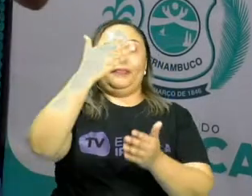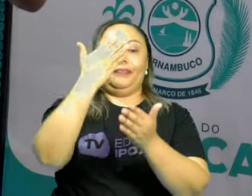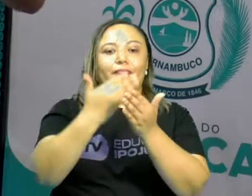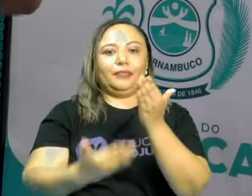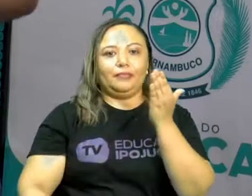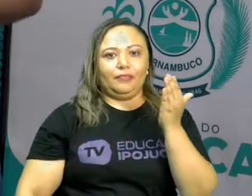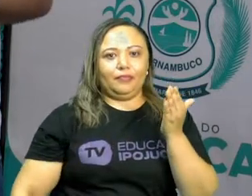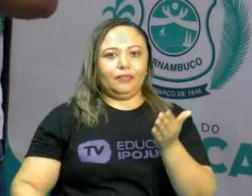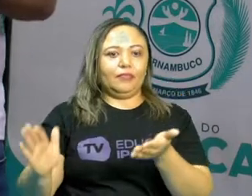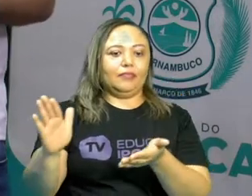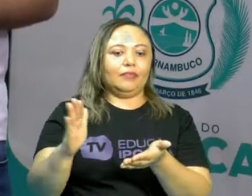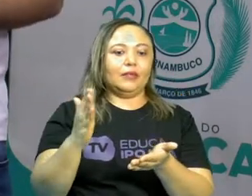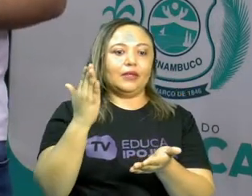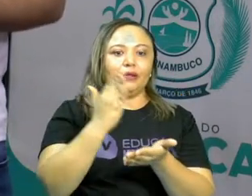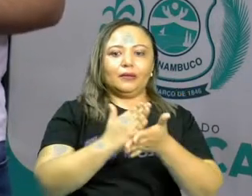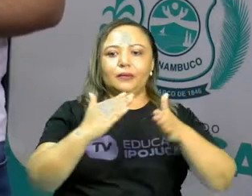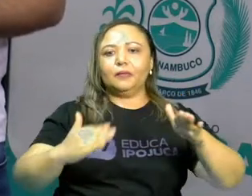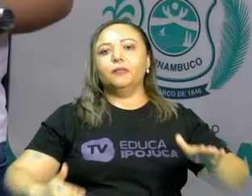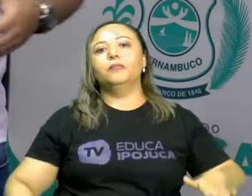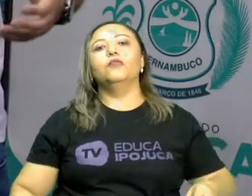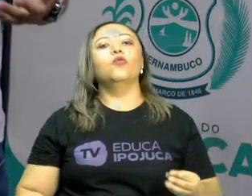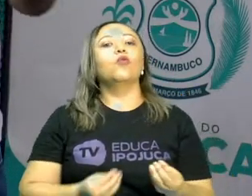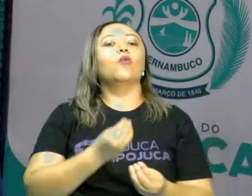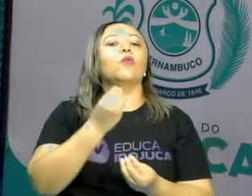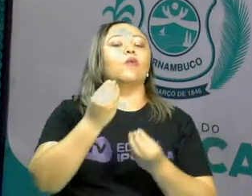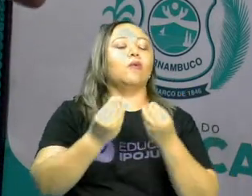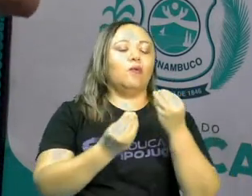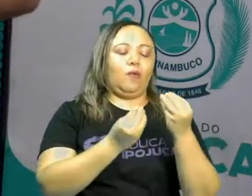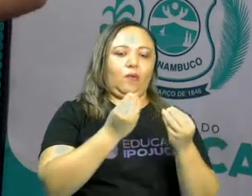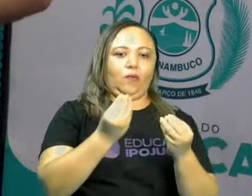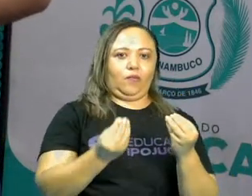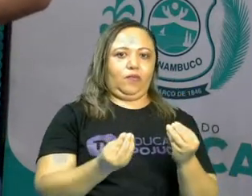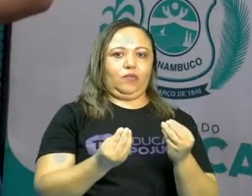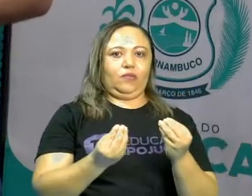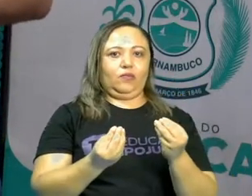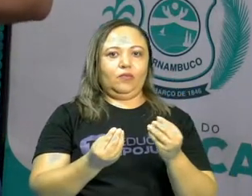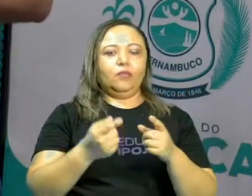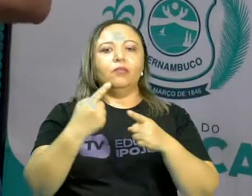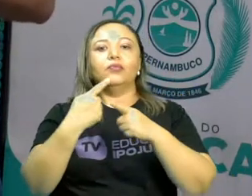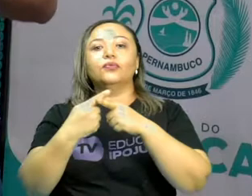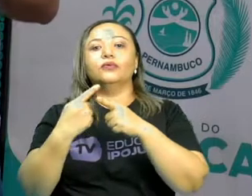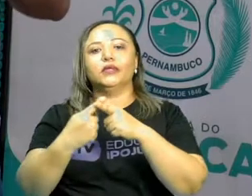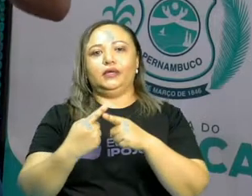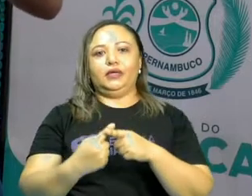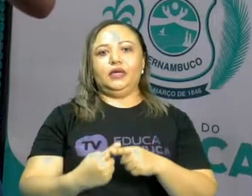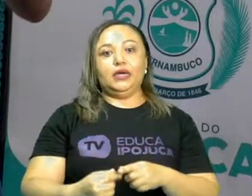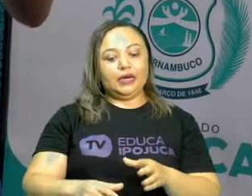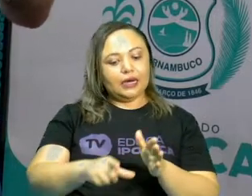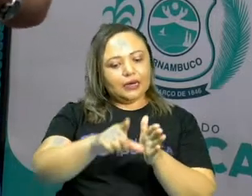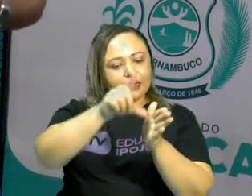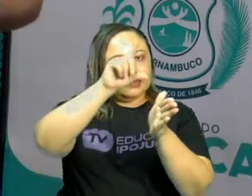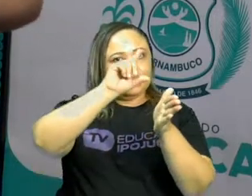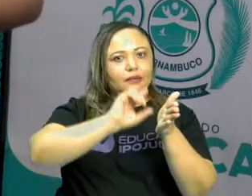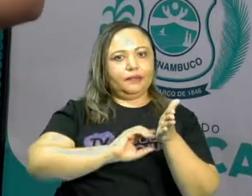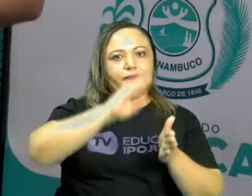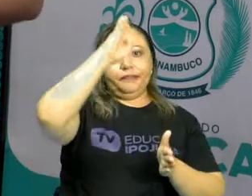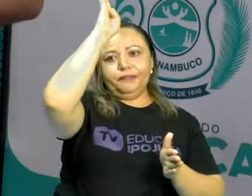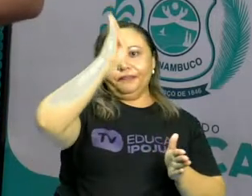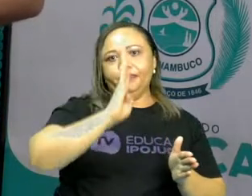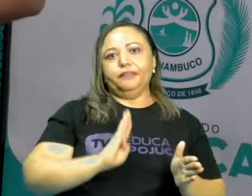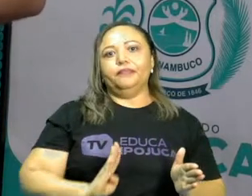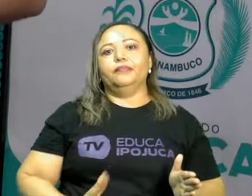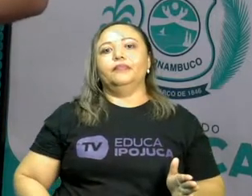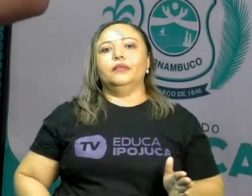ele era um império, ele era governado por um imperador. Na época que o Brasil ocorre a proclamação da república, quem